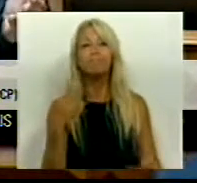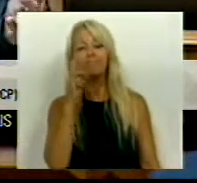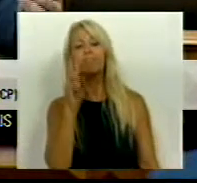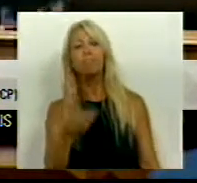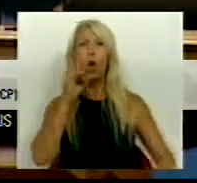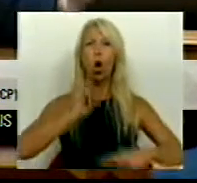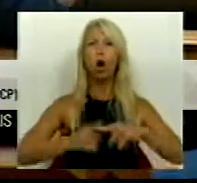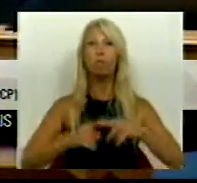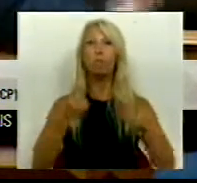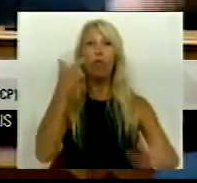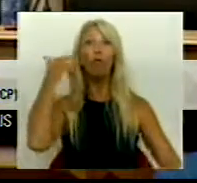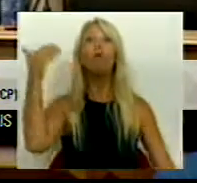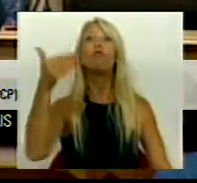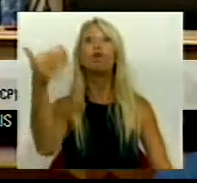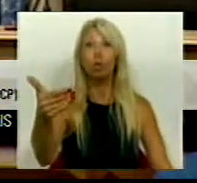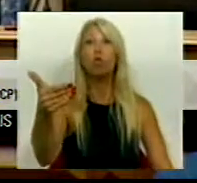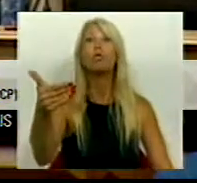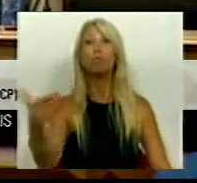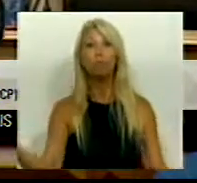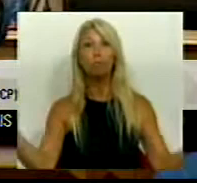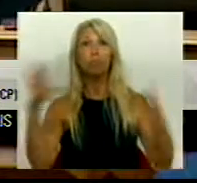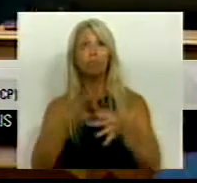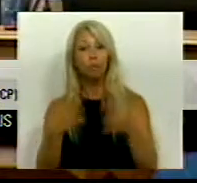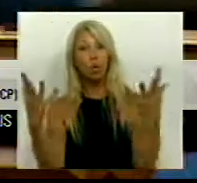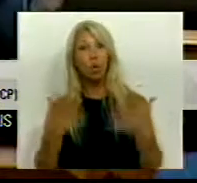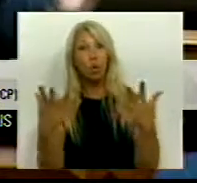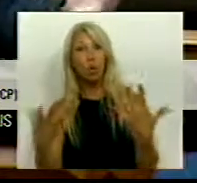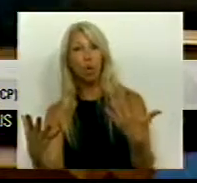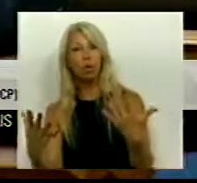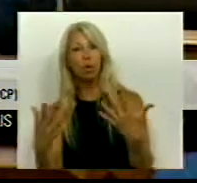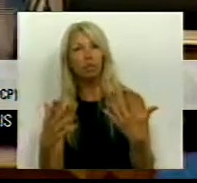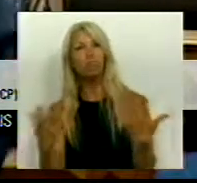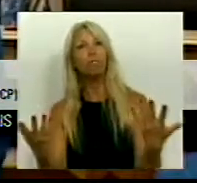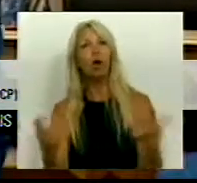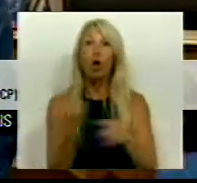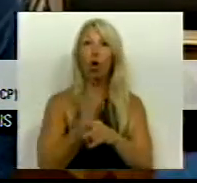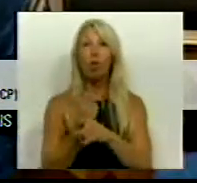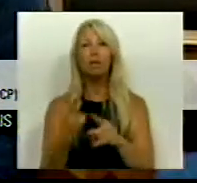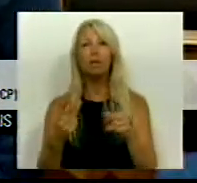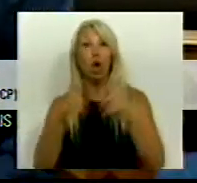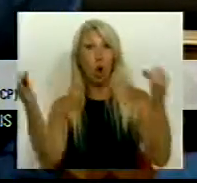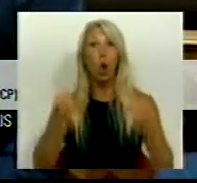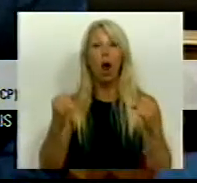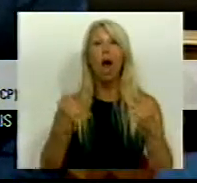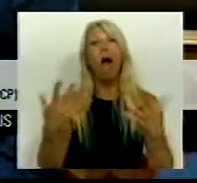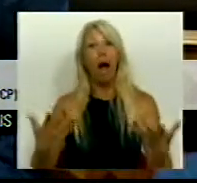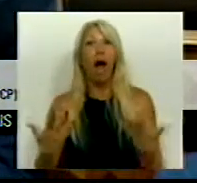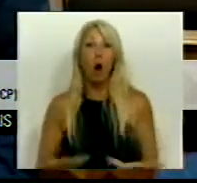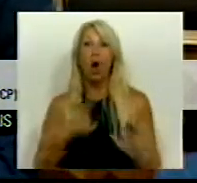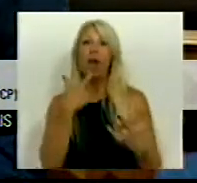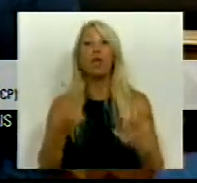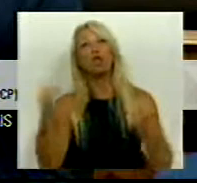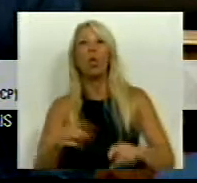otimismo que no futuro venham ao encontro afinal de contas daquilo que hoje dizem que discordam e que divergem daquilo que o PCP vem